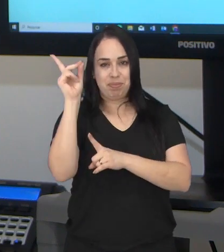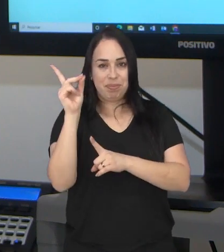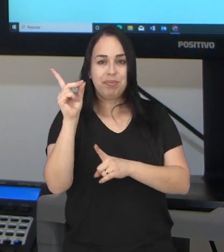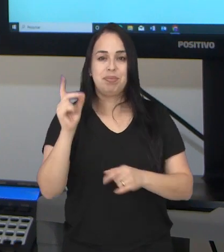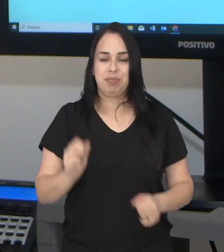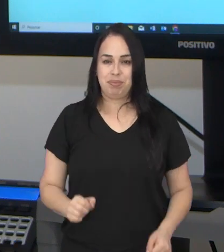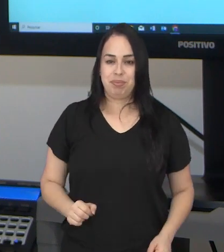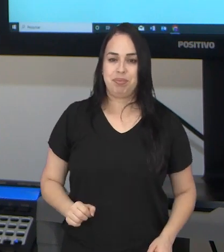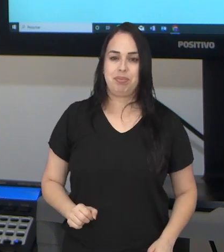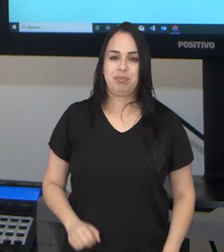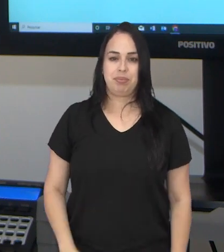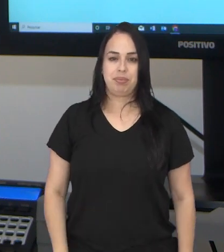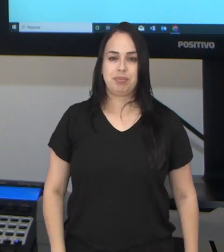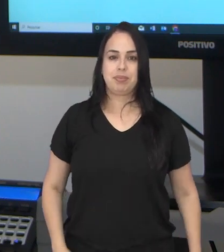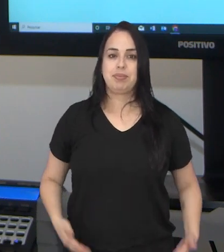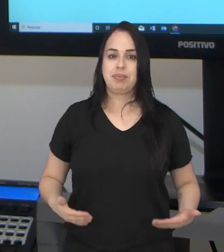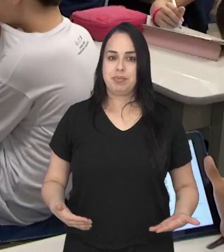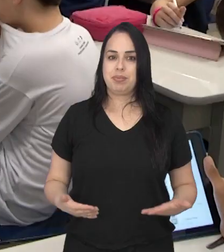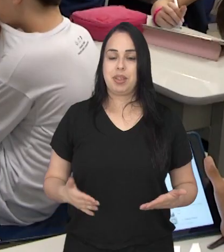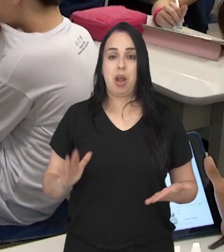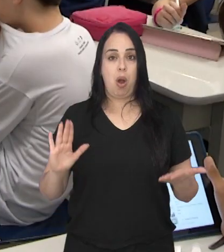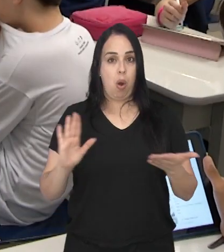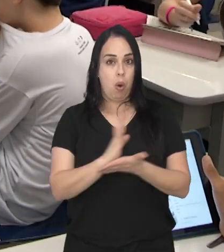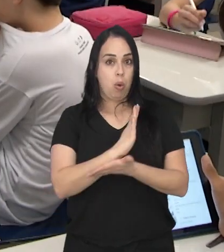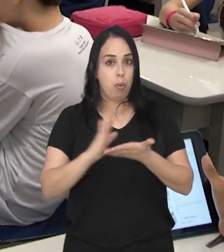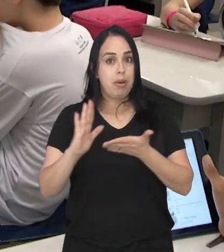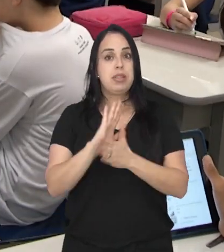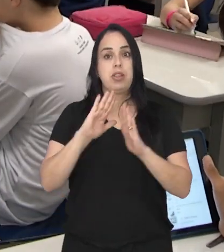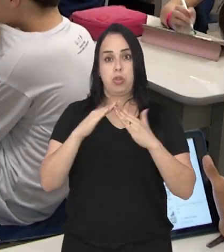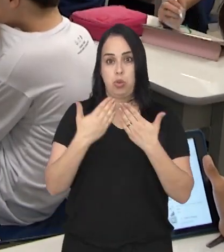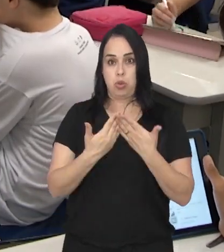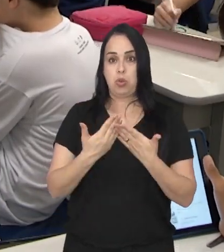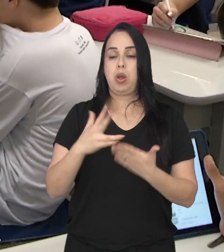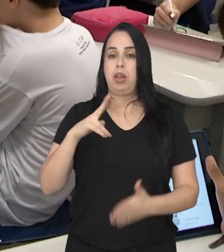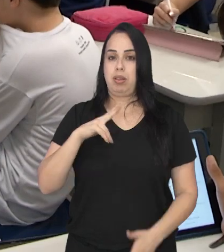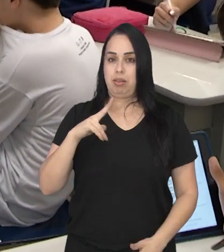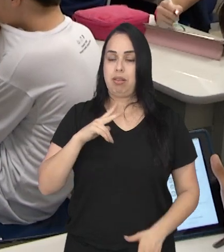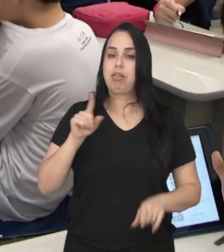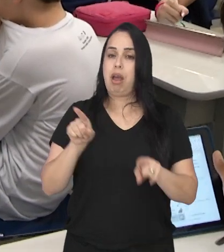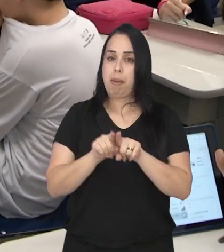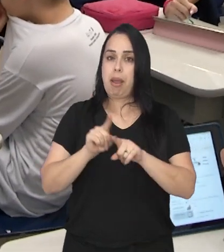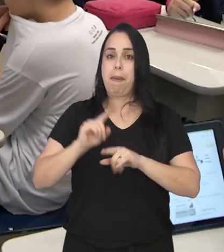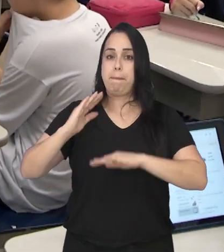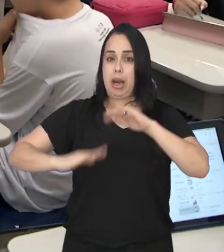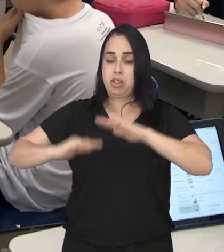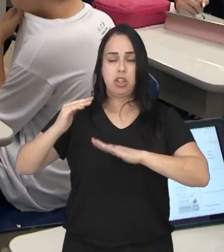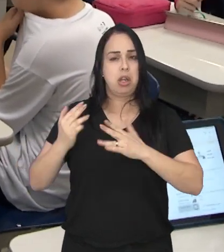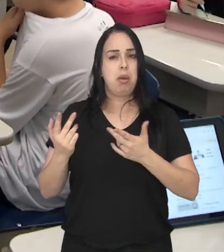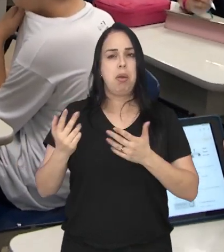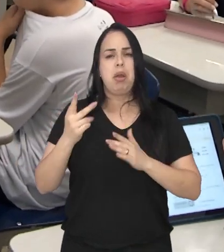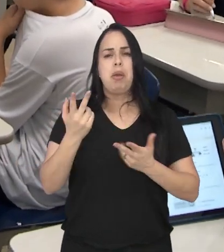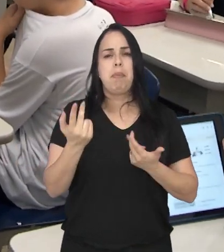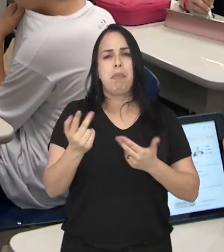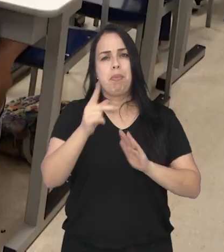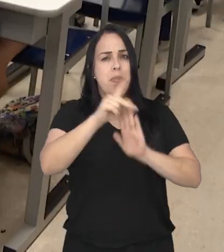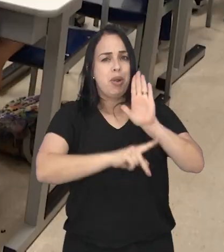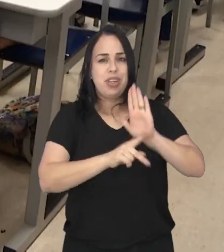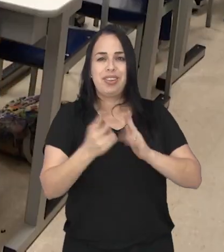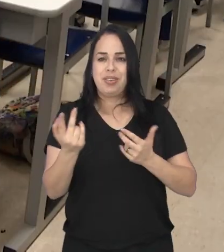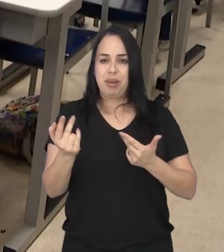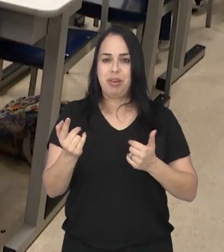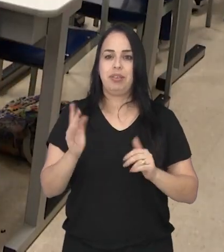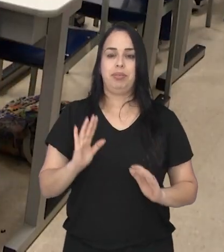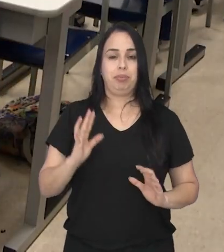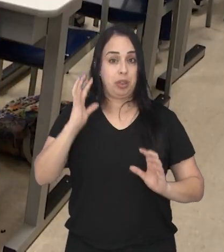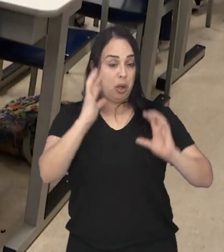final daquela situação conflituosa. Algumas escolas particulares também colocam em prática projetos semelhantes. A